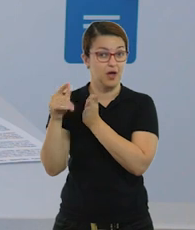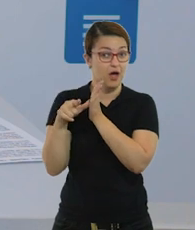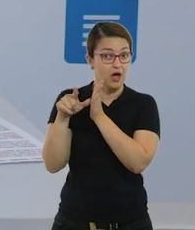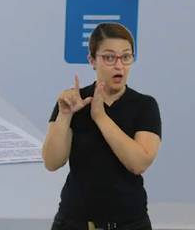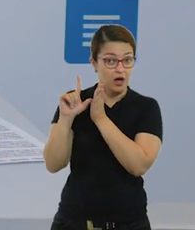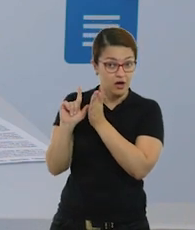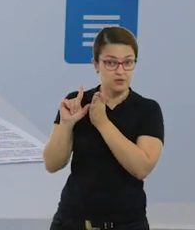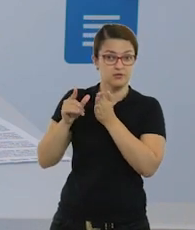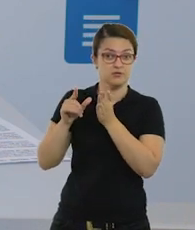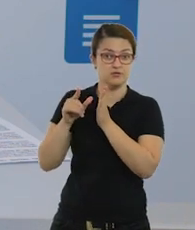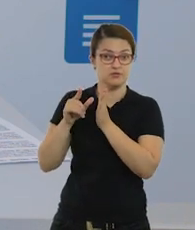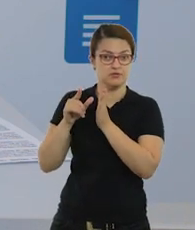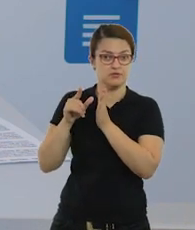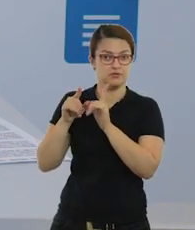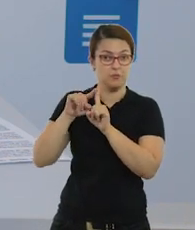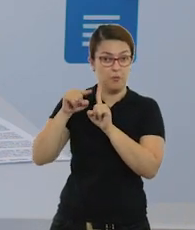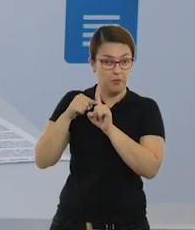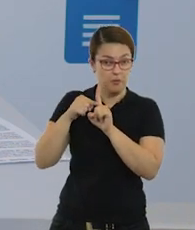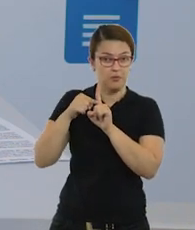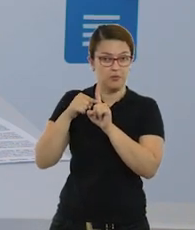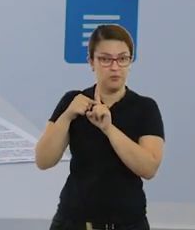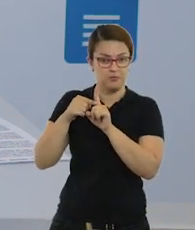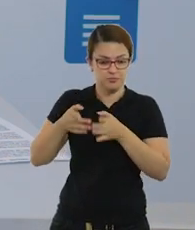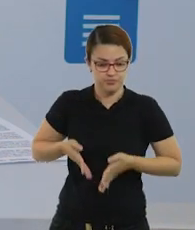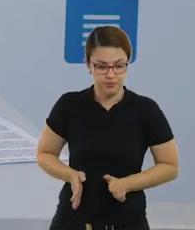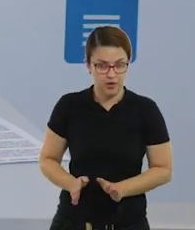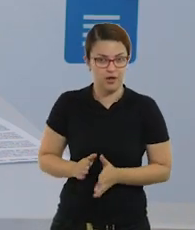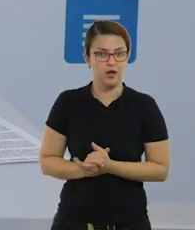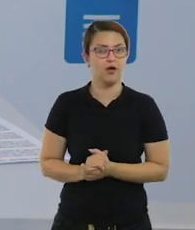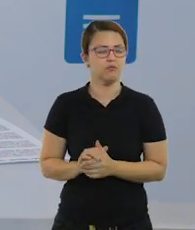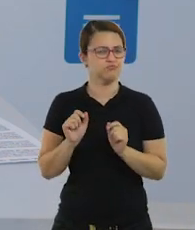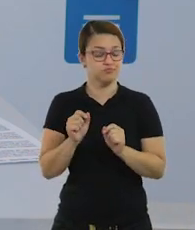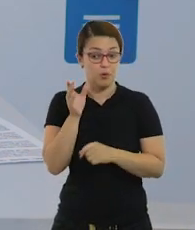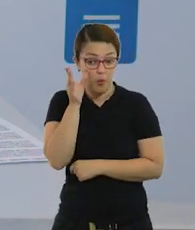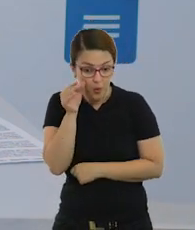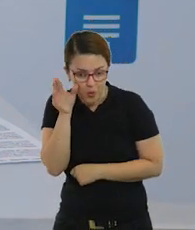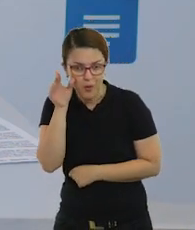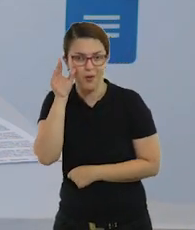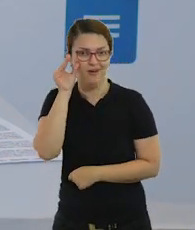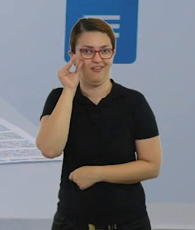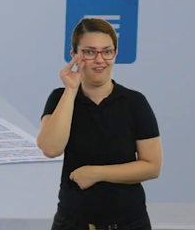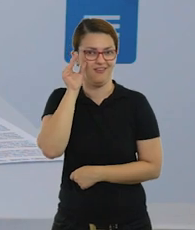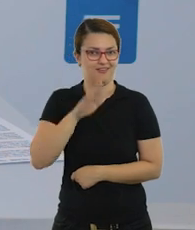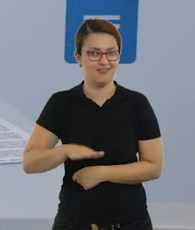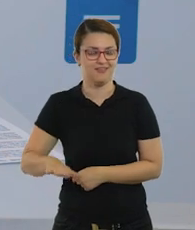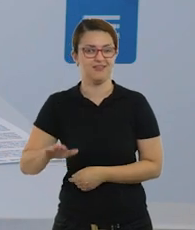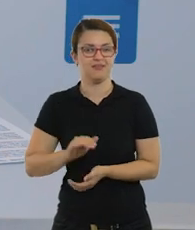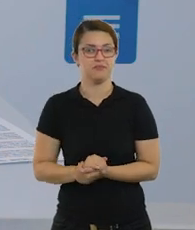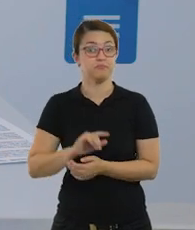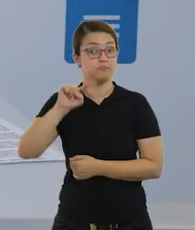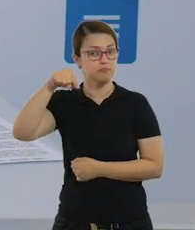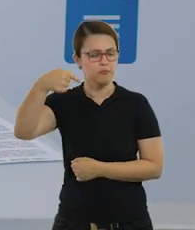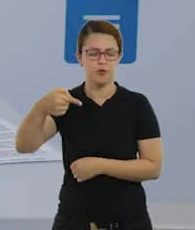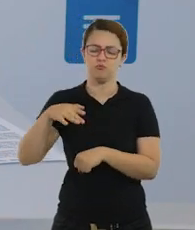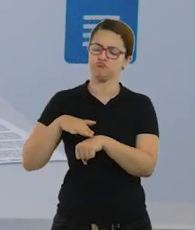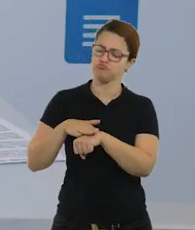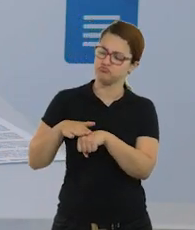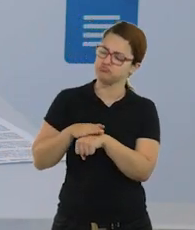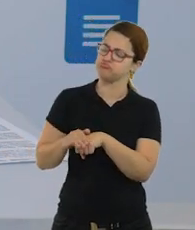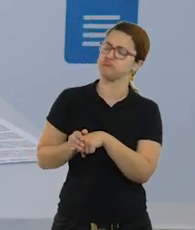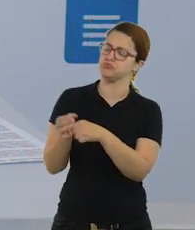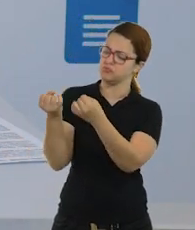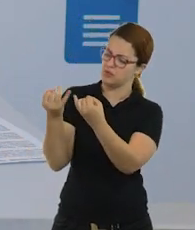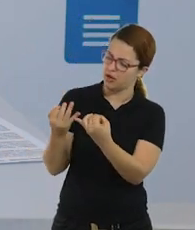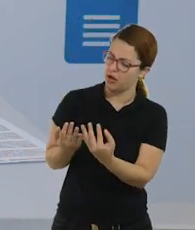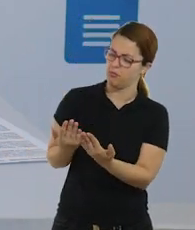escolha do nome traz curiosidade e interesse na criança. Então, depois de vocês terem essa conversa,